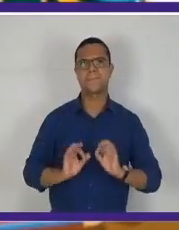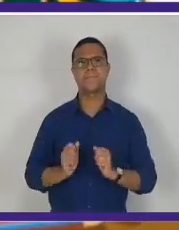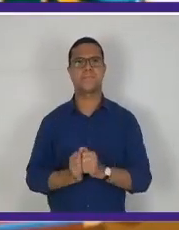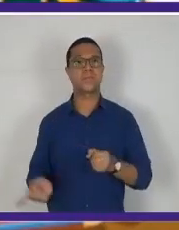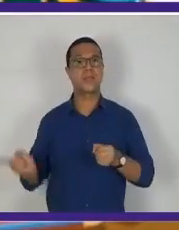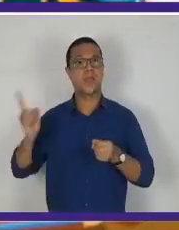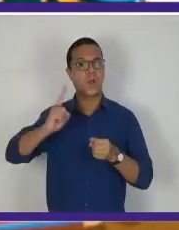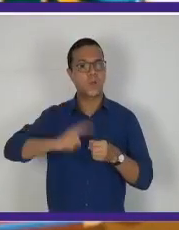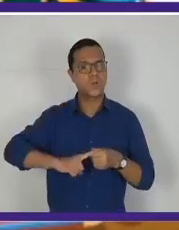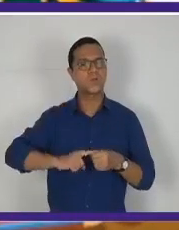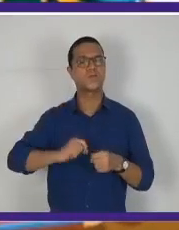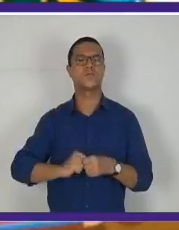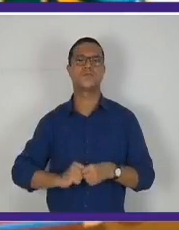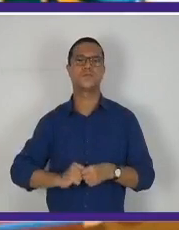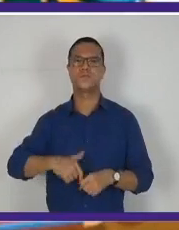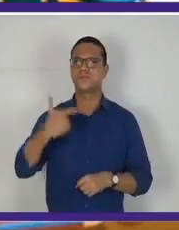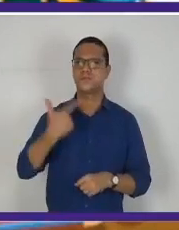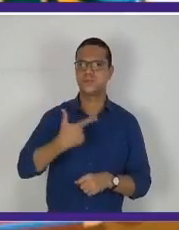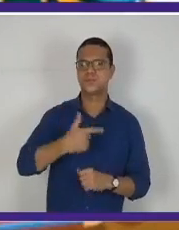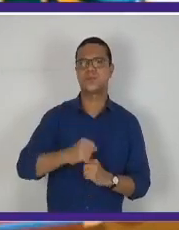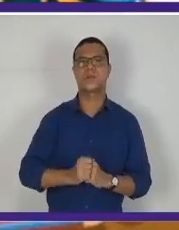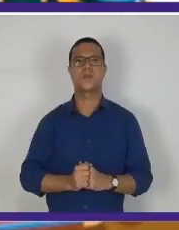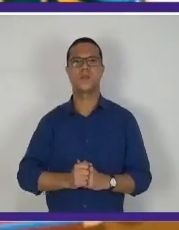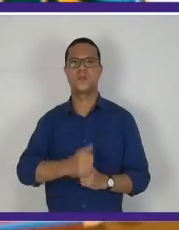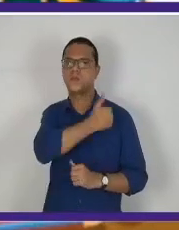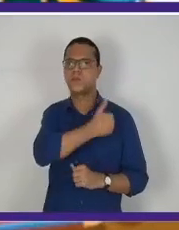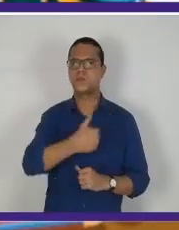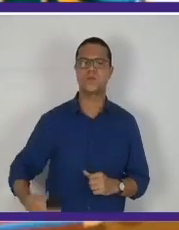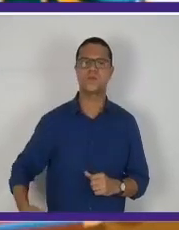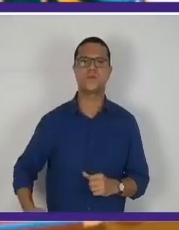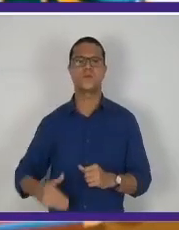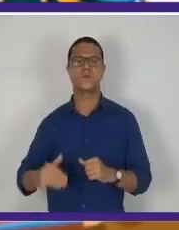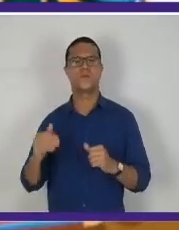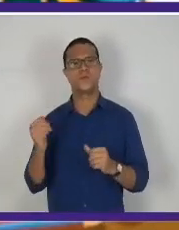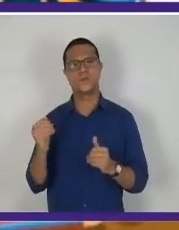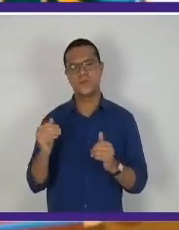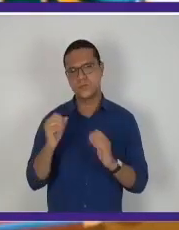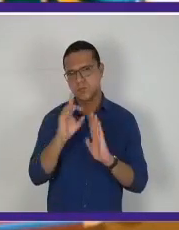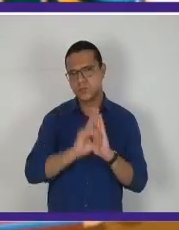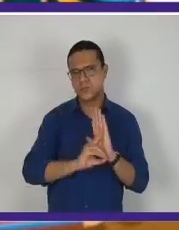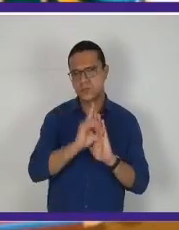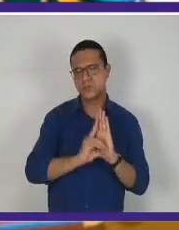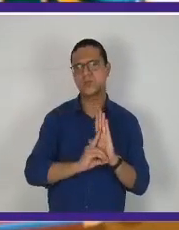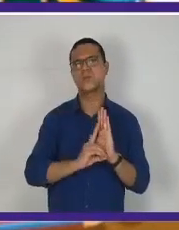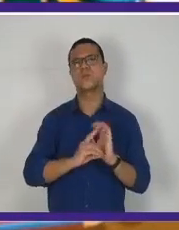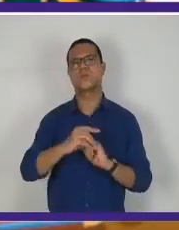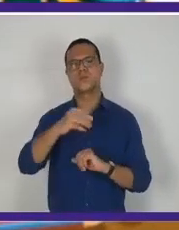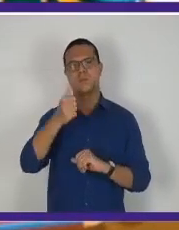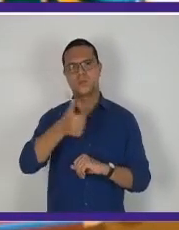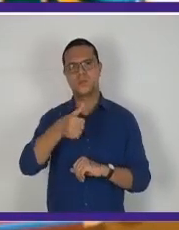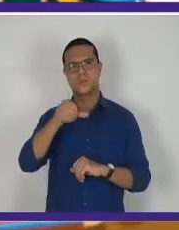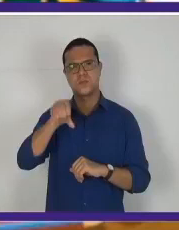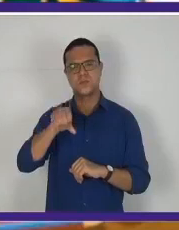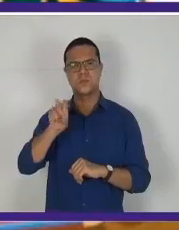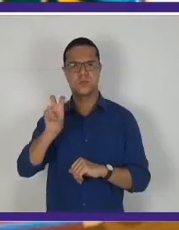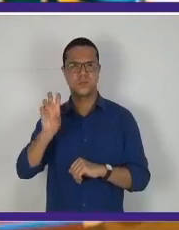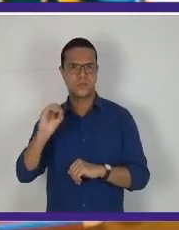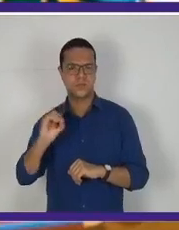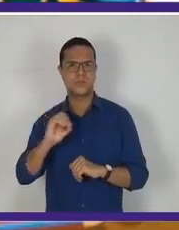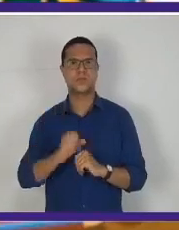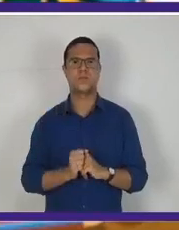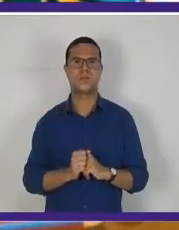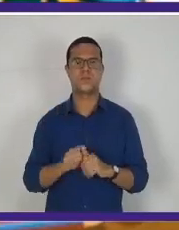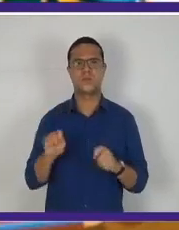volta no segundo mandato, a partir da década de 50. Como podemos observar aqui, em 1943, a